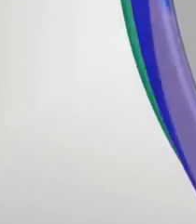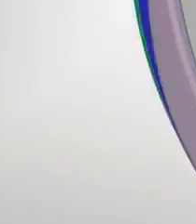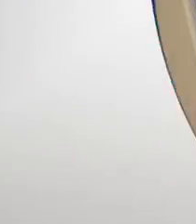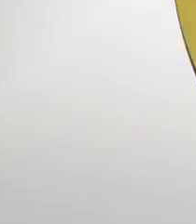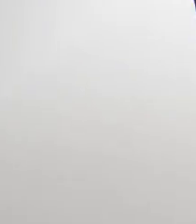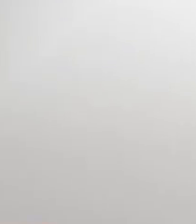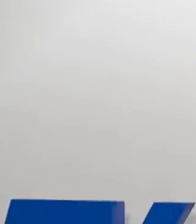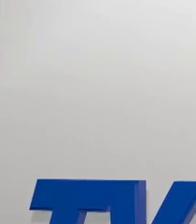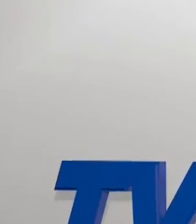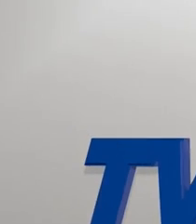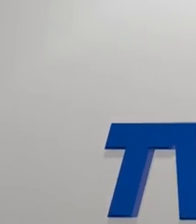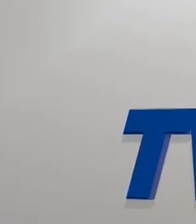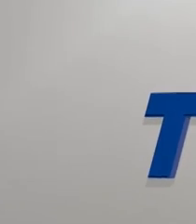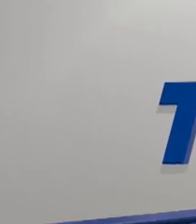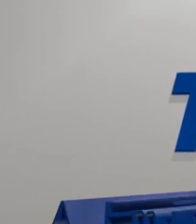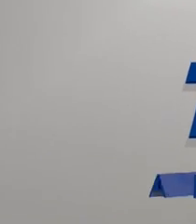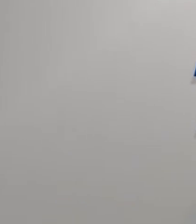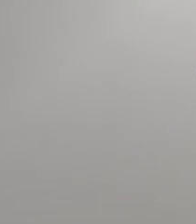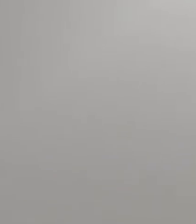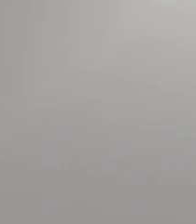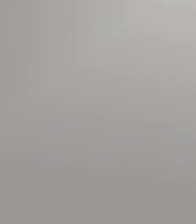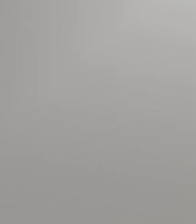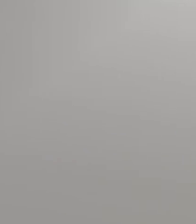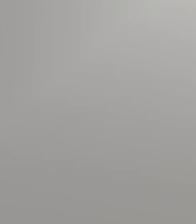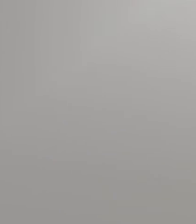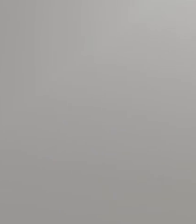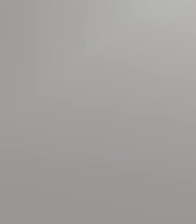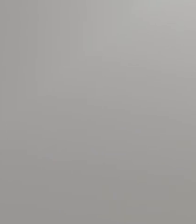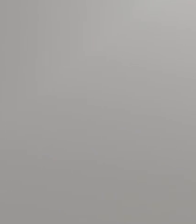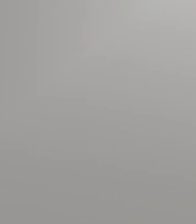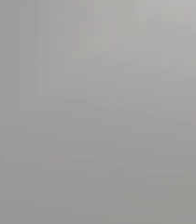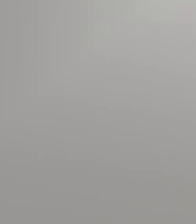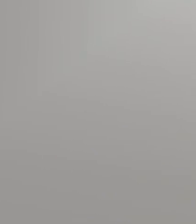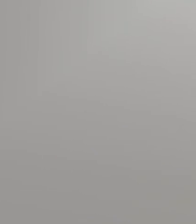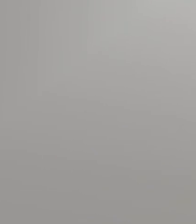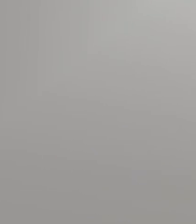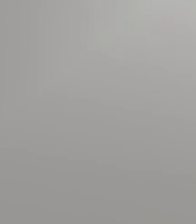TV Fortaleza, a emissora da Casa do Povo.